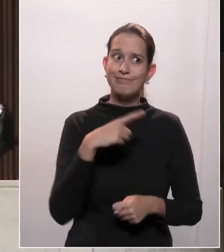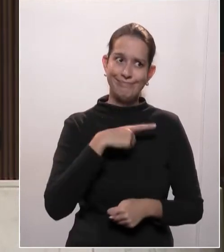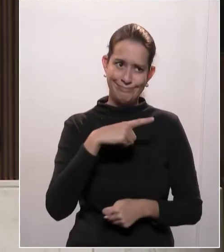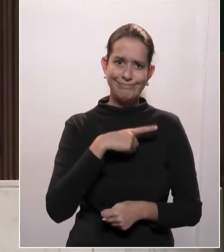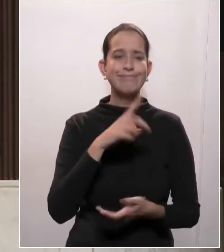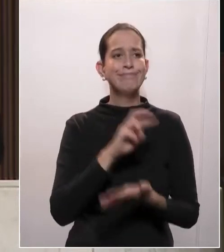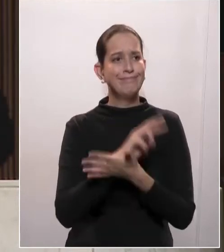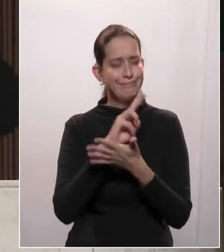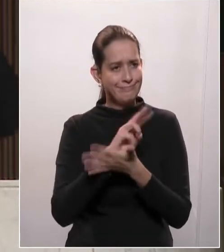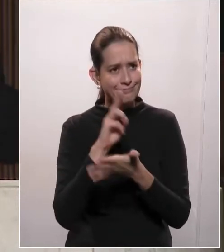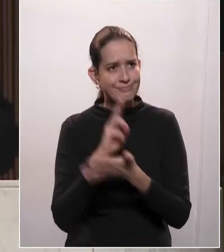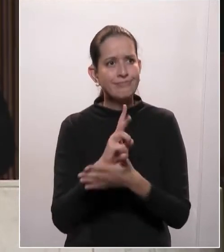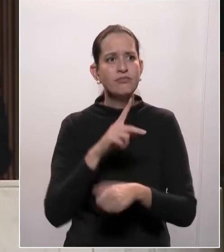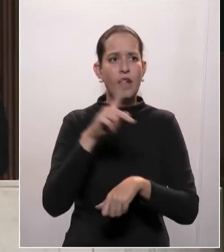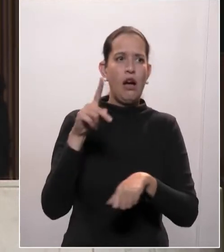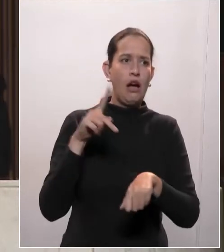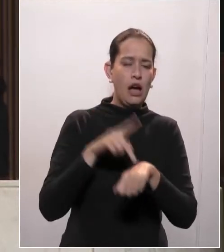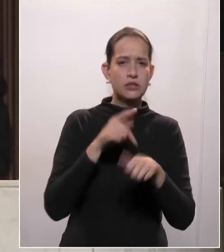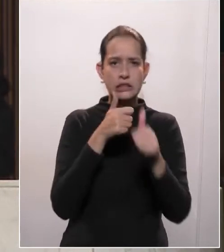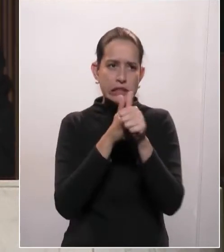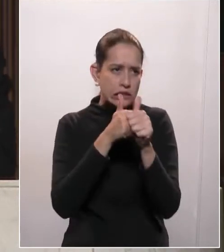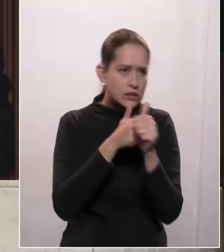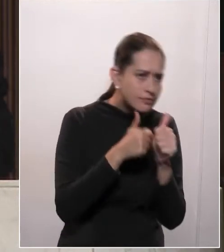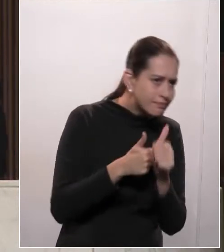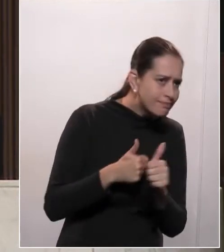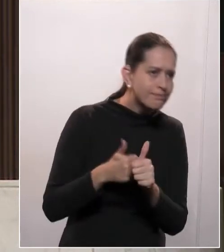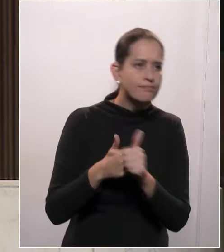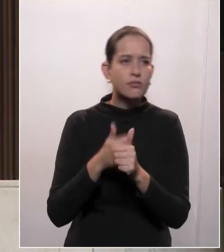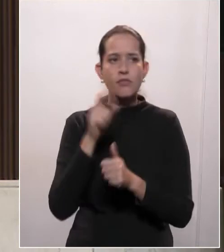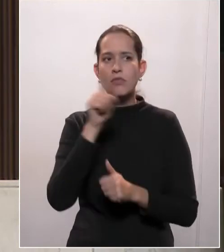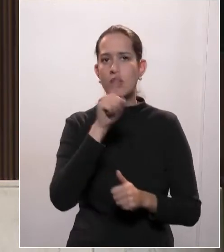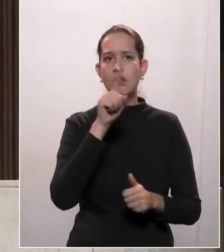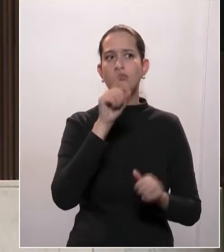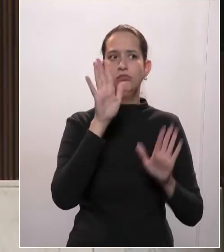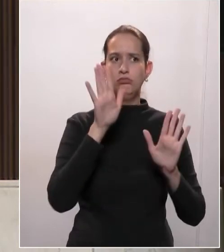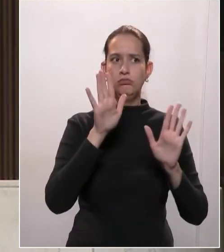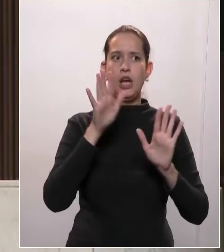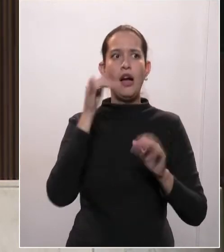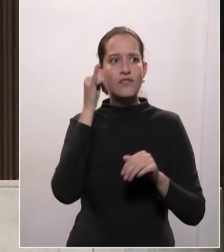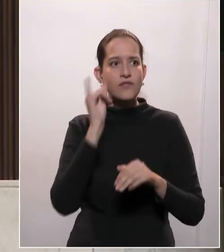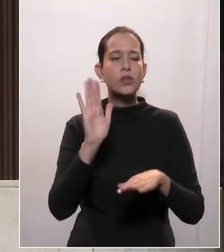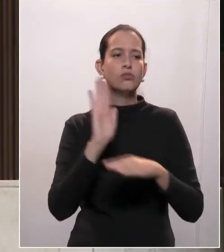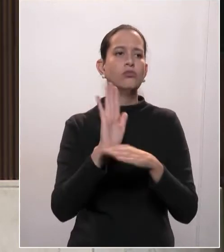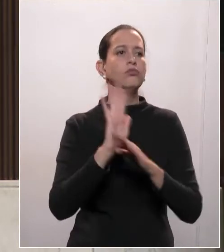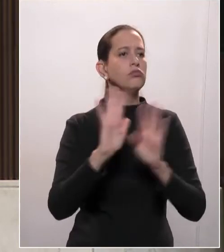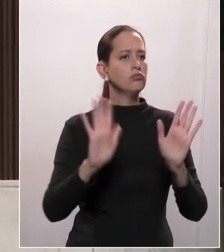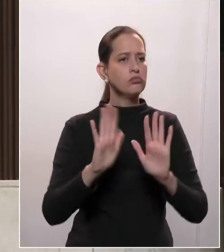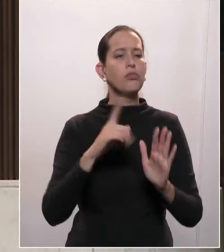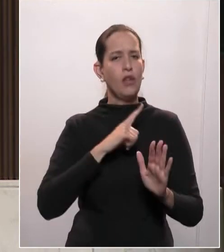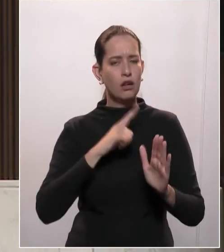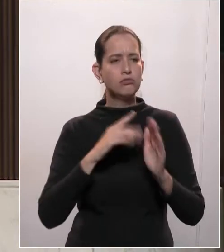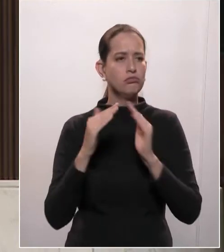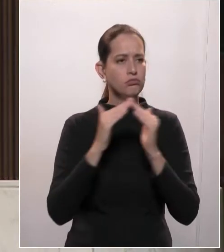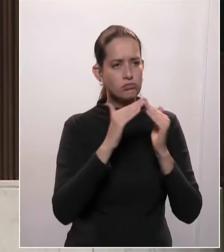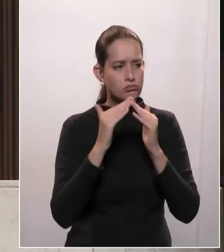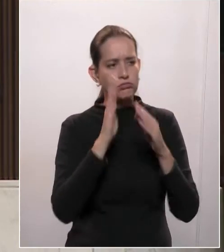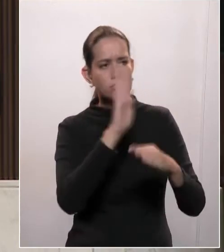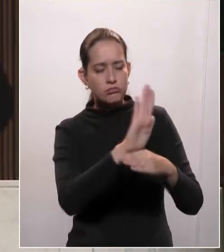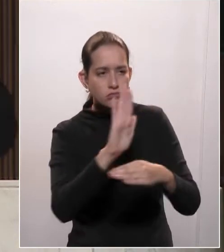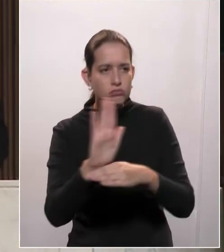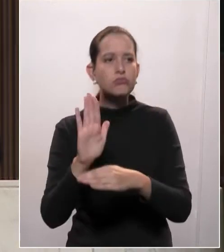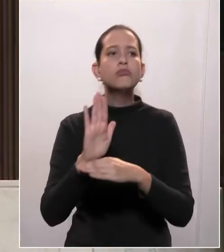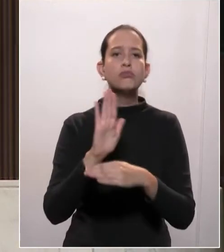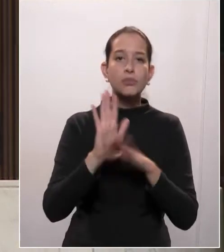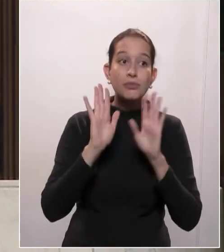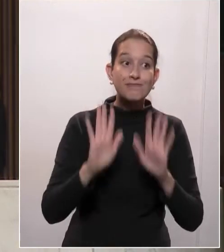com vários países, não para negar a ajuda humanitária aos vizinhos, mas para também